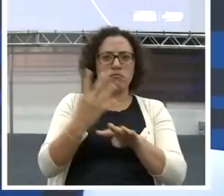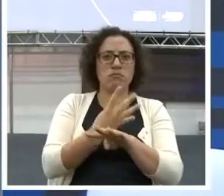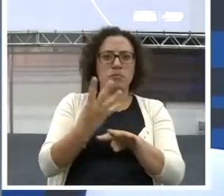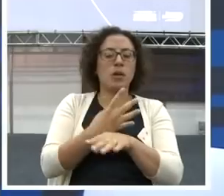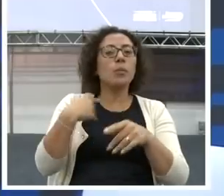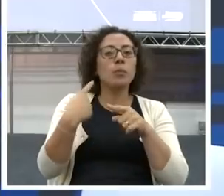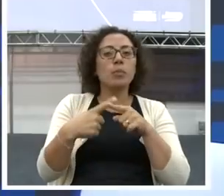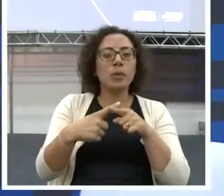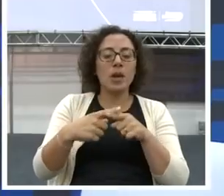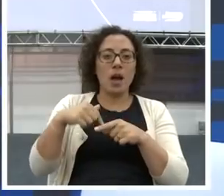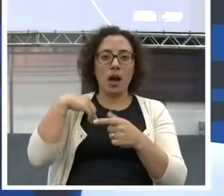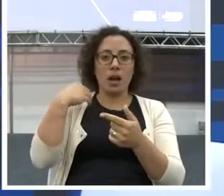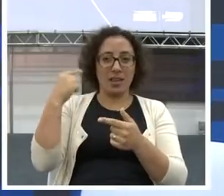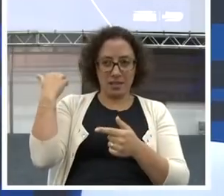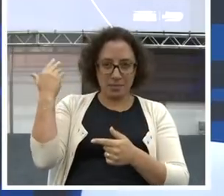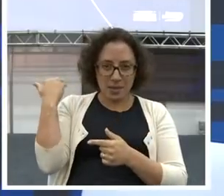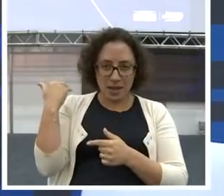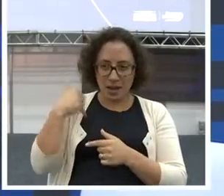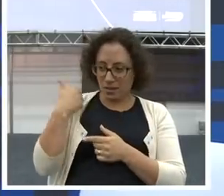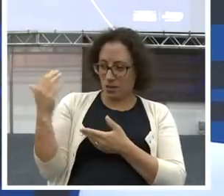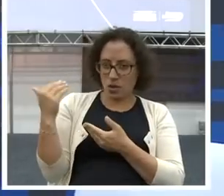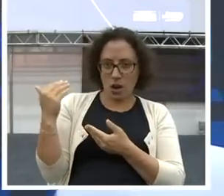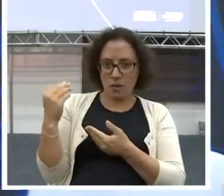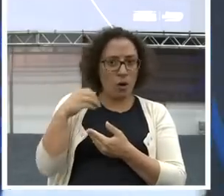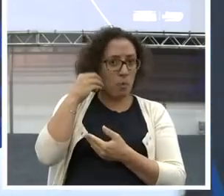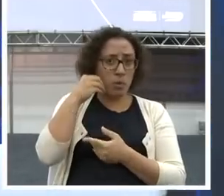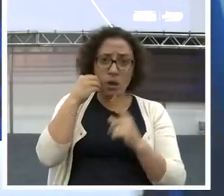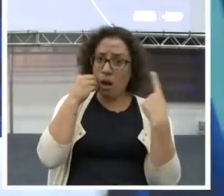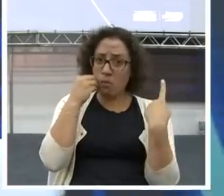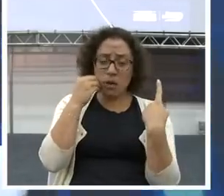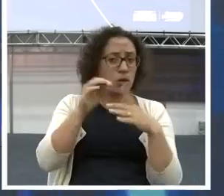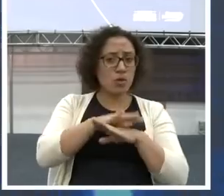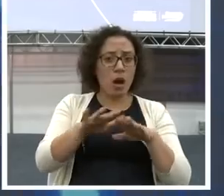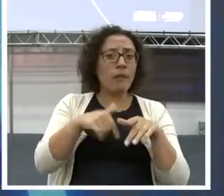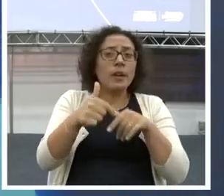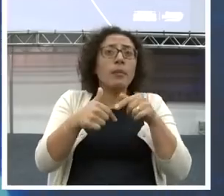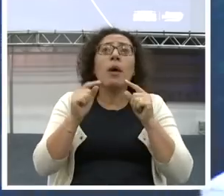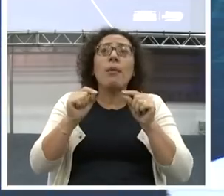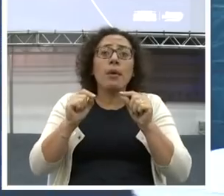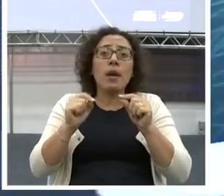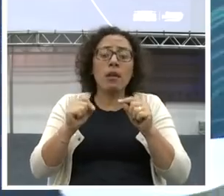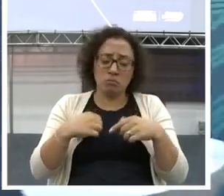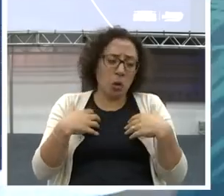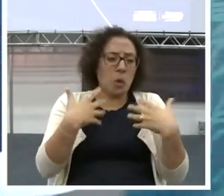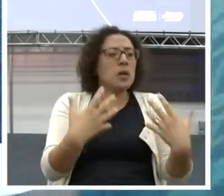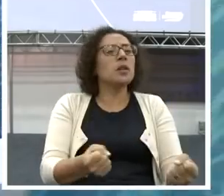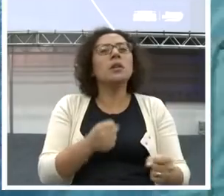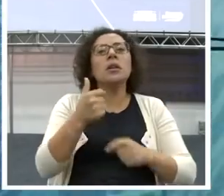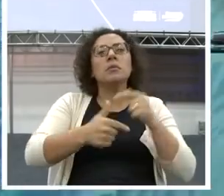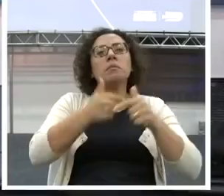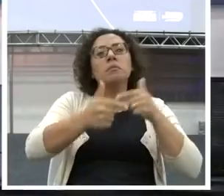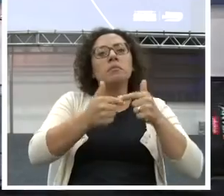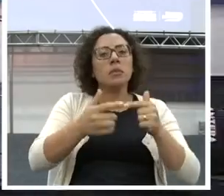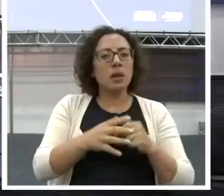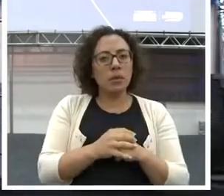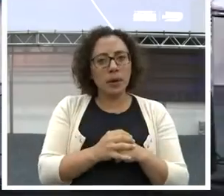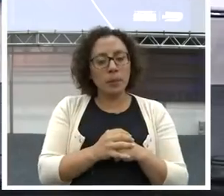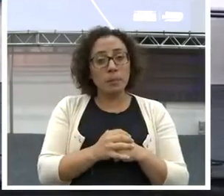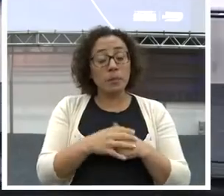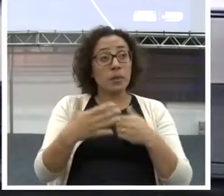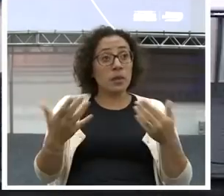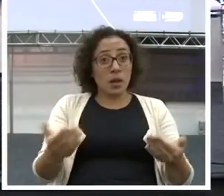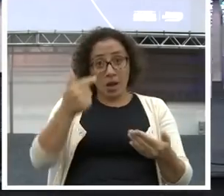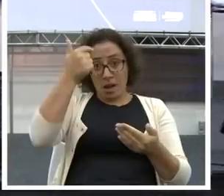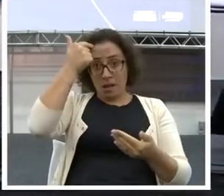oportunidade que eu tinha. E eu não podia abrir mão dela. Era a grande oportunidade da minha vida. A mente